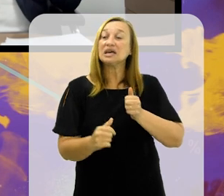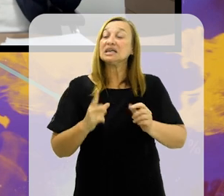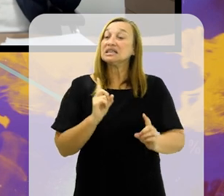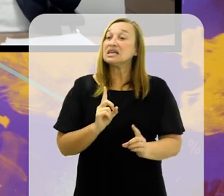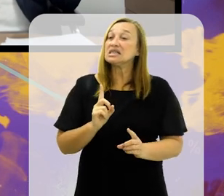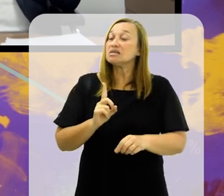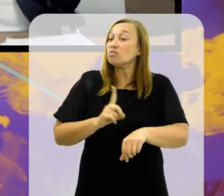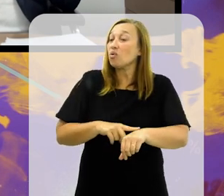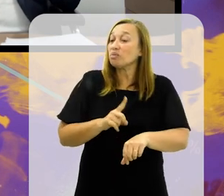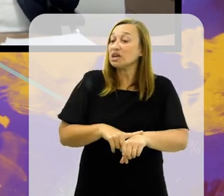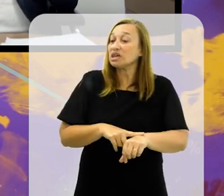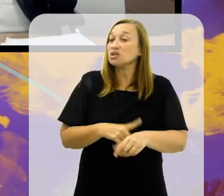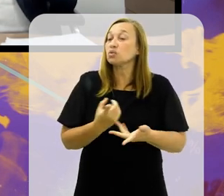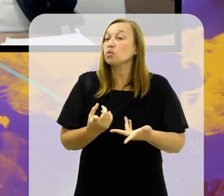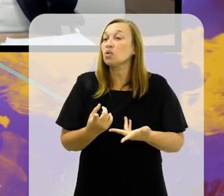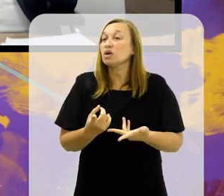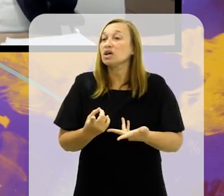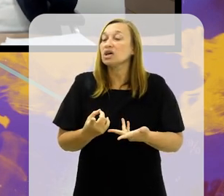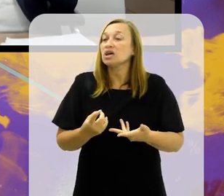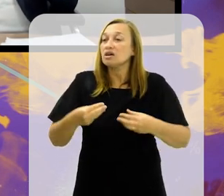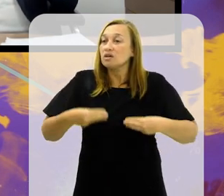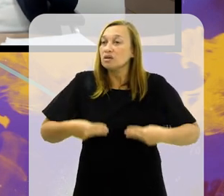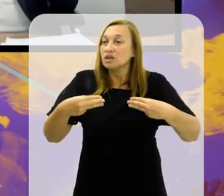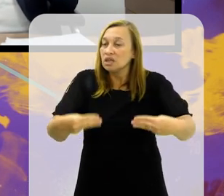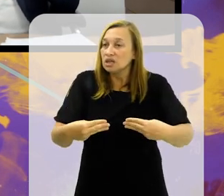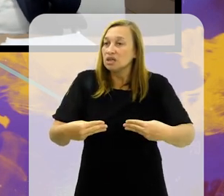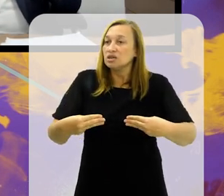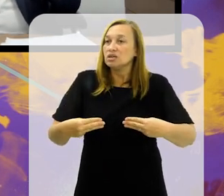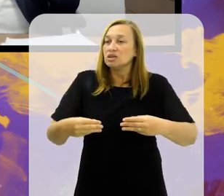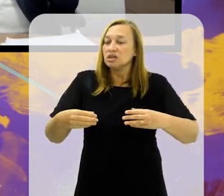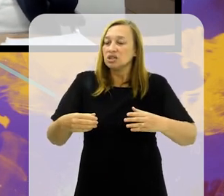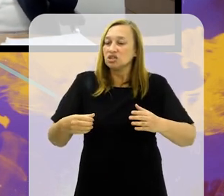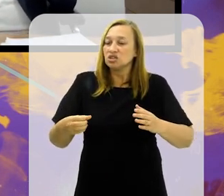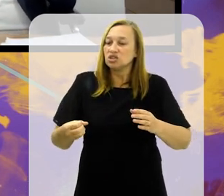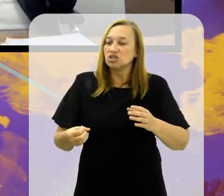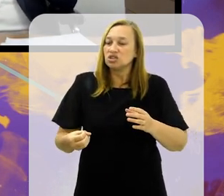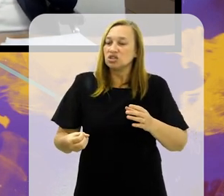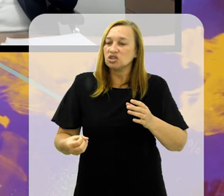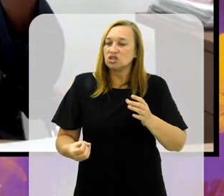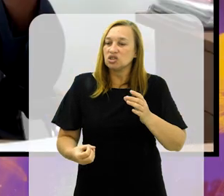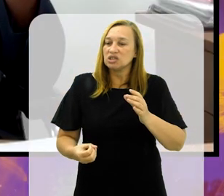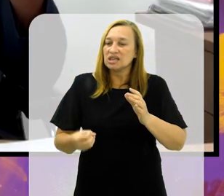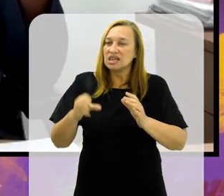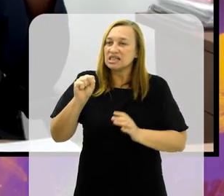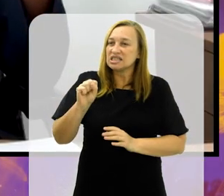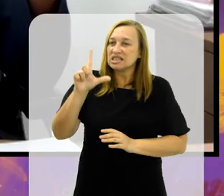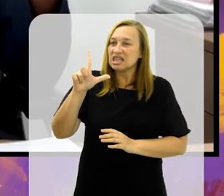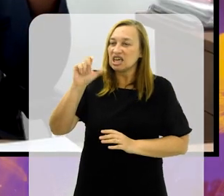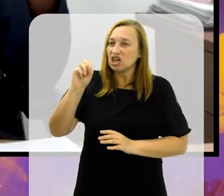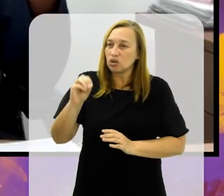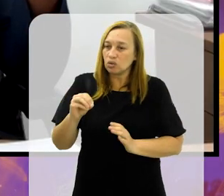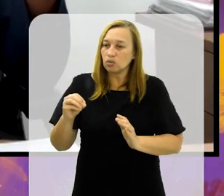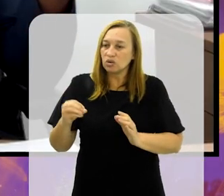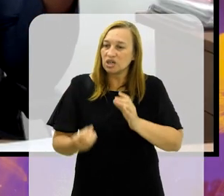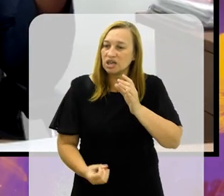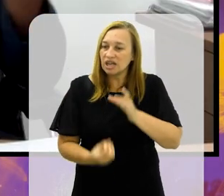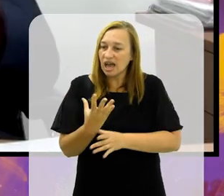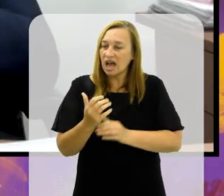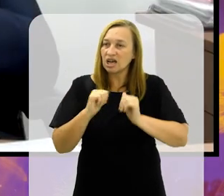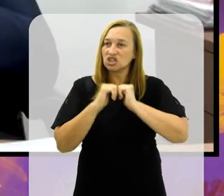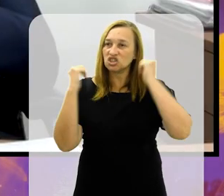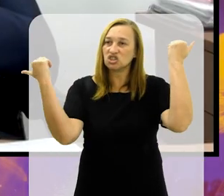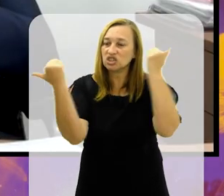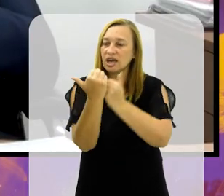encontro, nós propusemos ao ministro criar o selo Estádio Amigo da